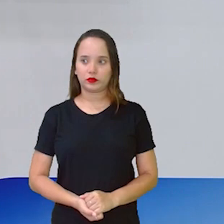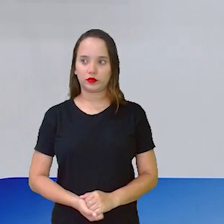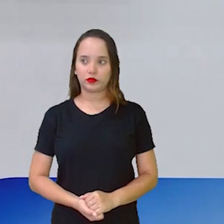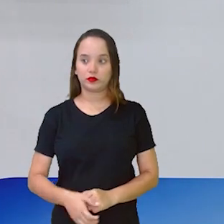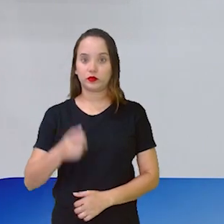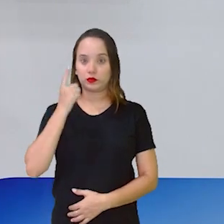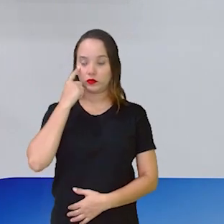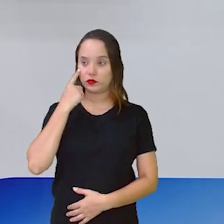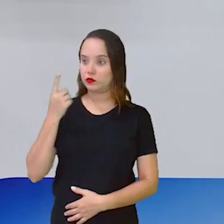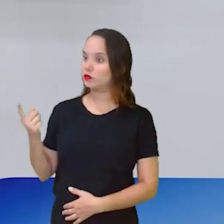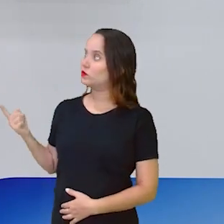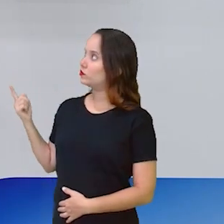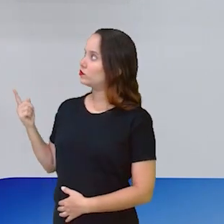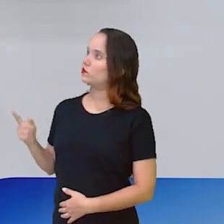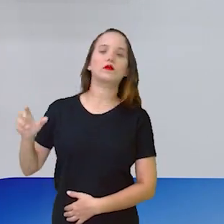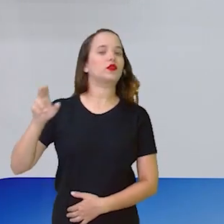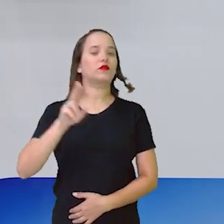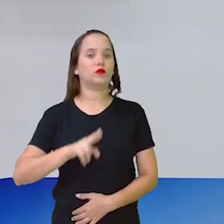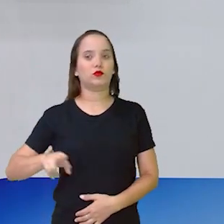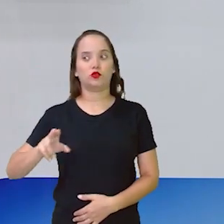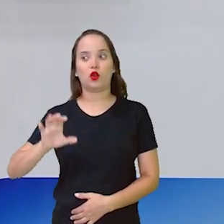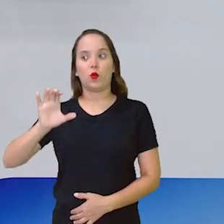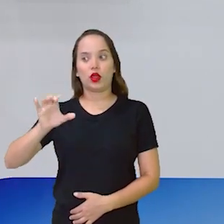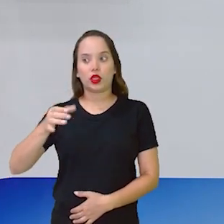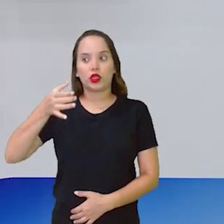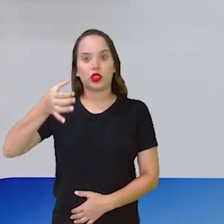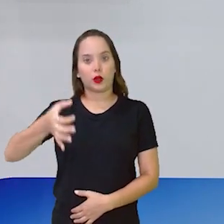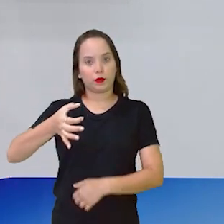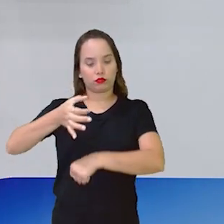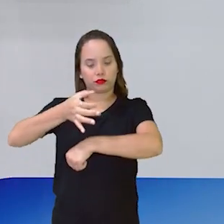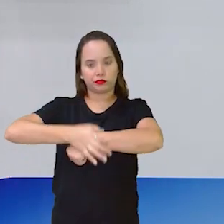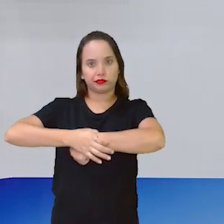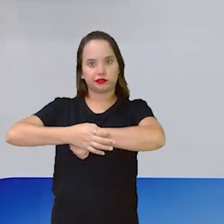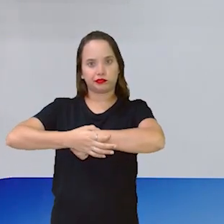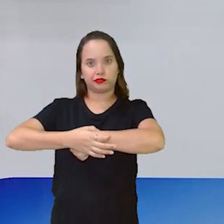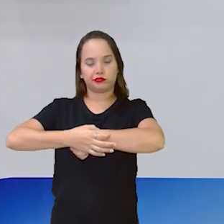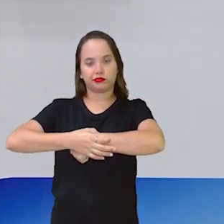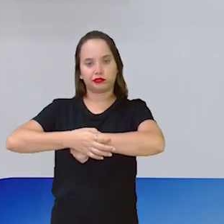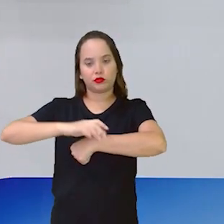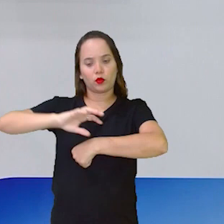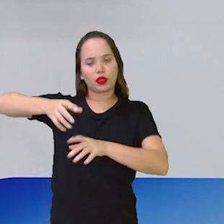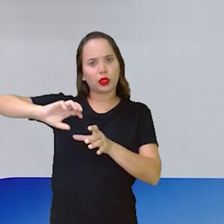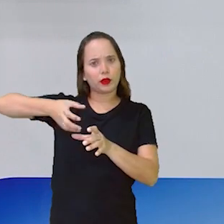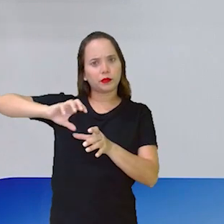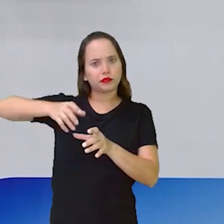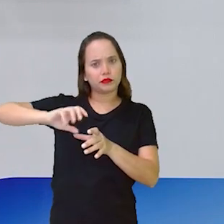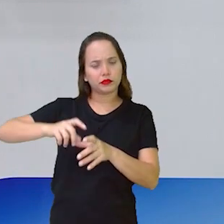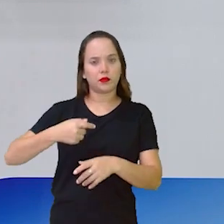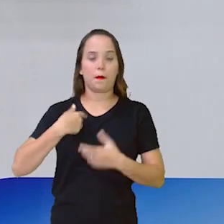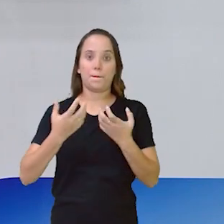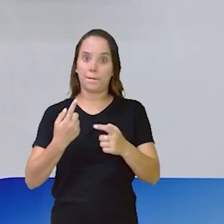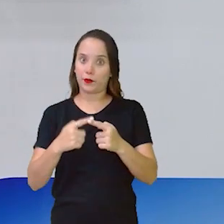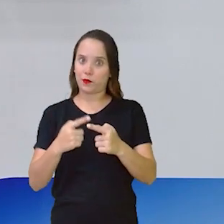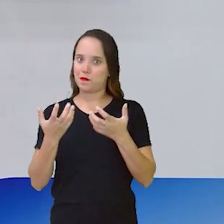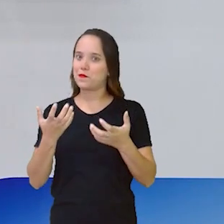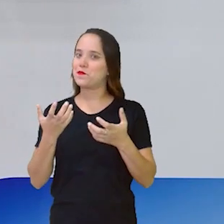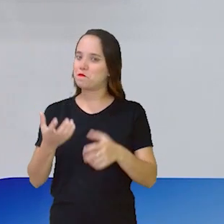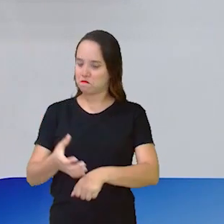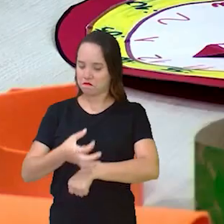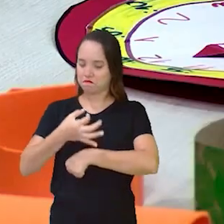Aqui, ó. Eu peguei uma tampinha para poder fazer a medida aqui, ó, do meu relógio. fazer um relógio grande.